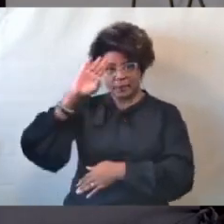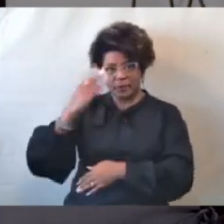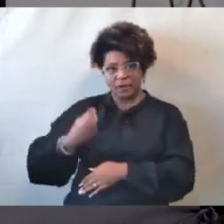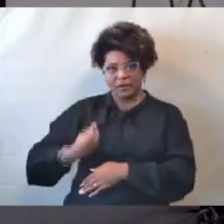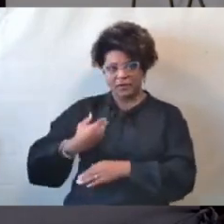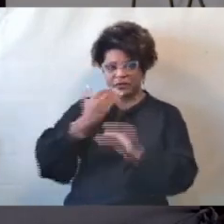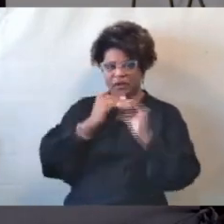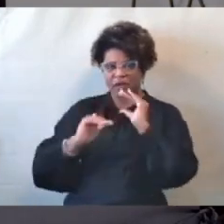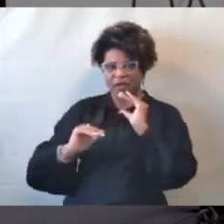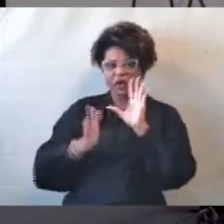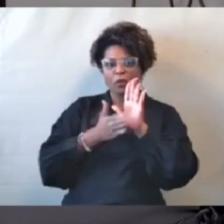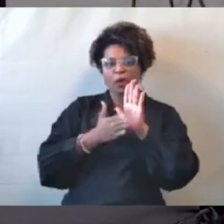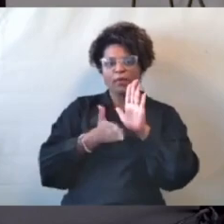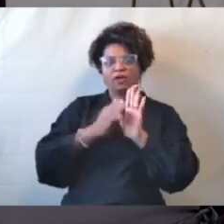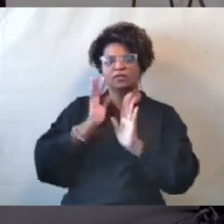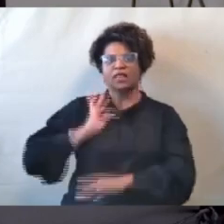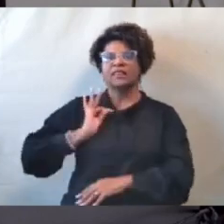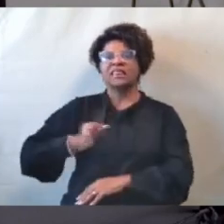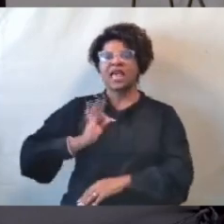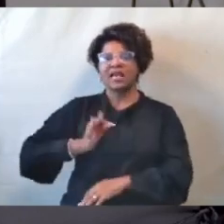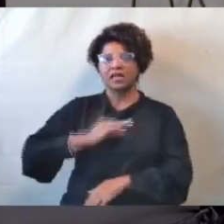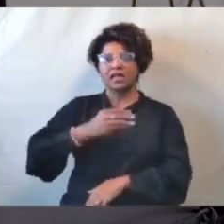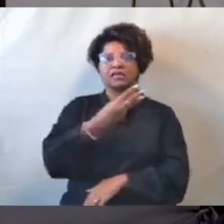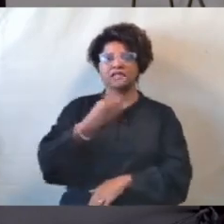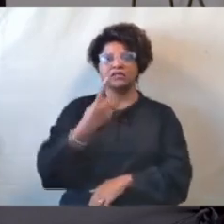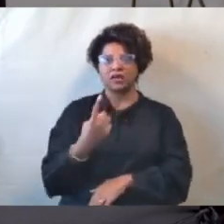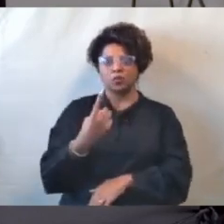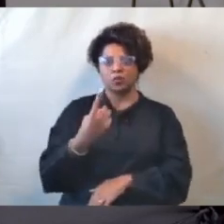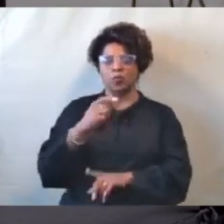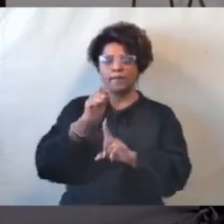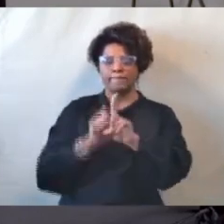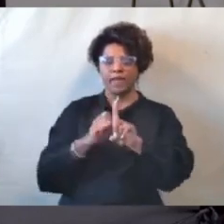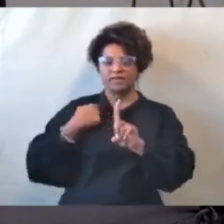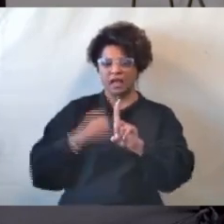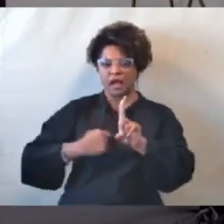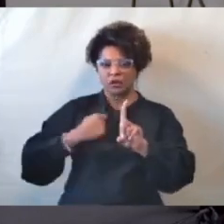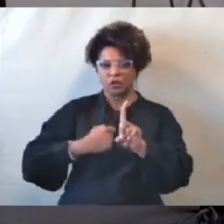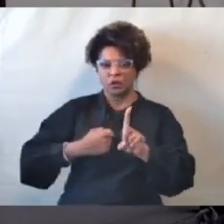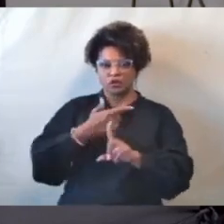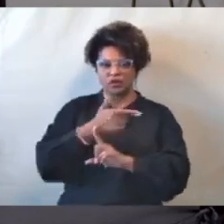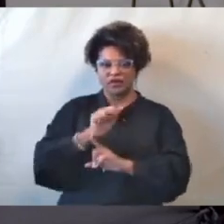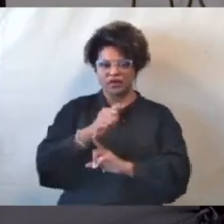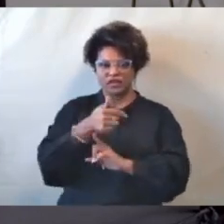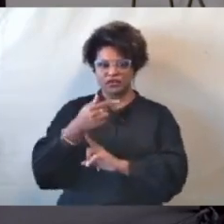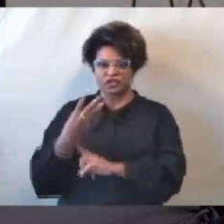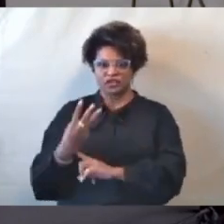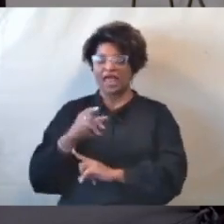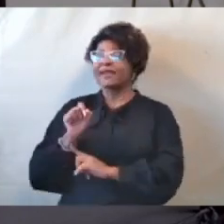31 de agosto de 2023. Quem solicitou essa proposta?